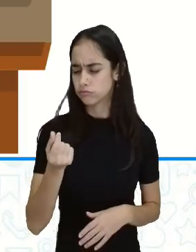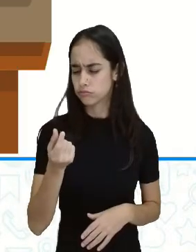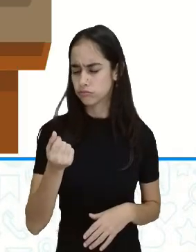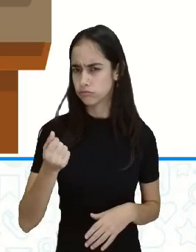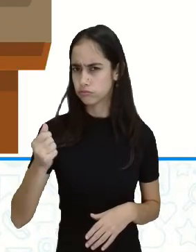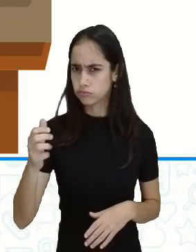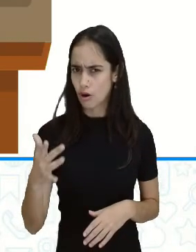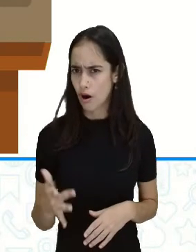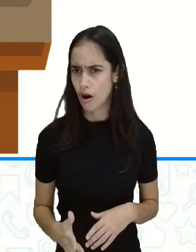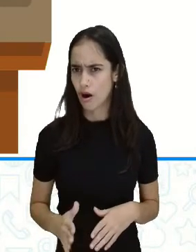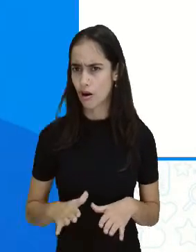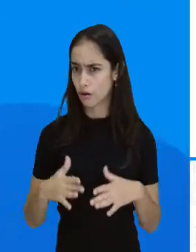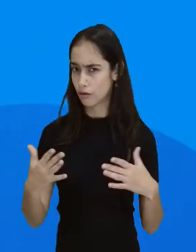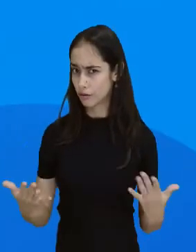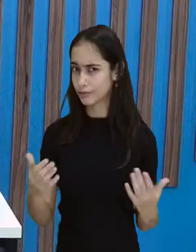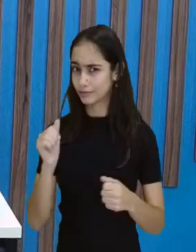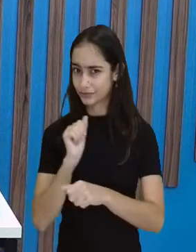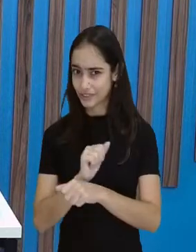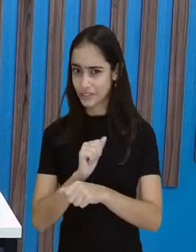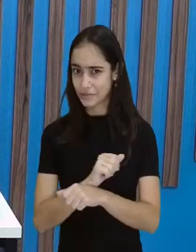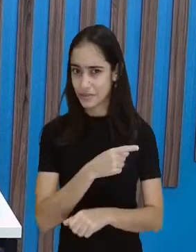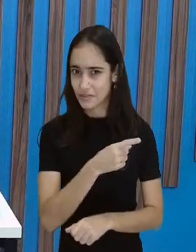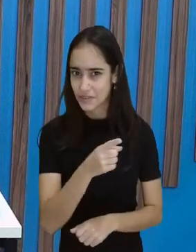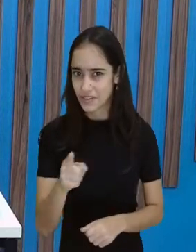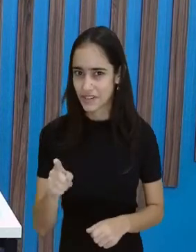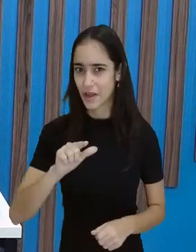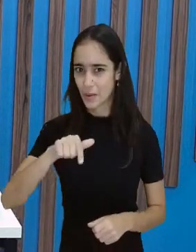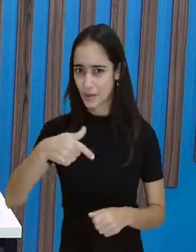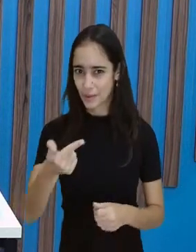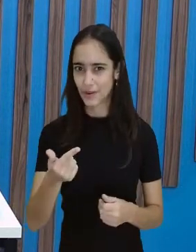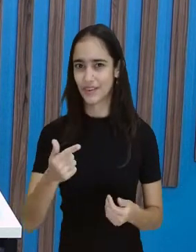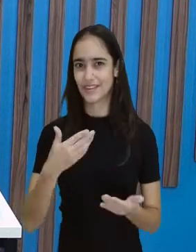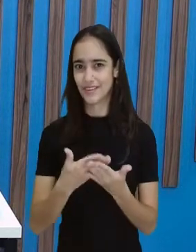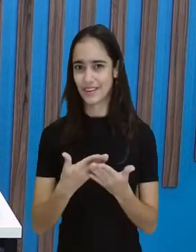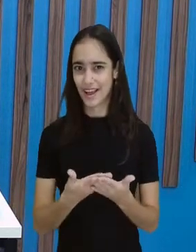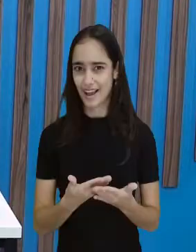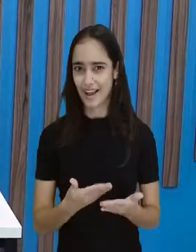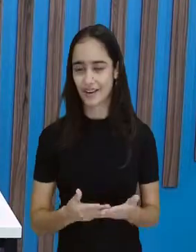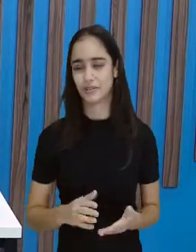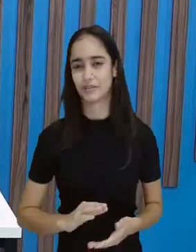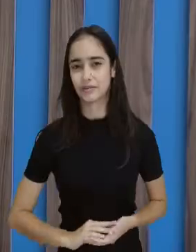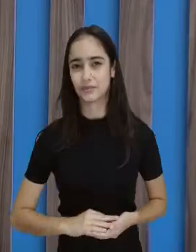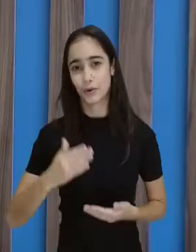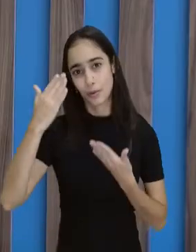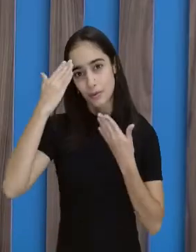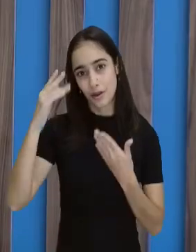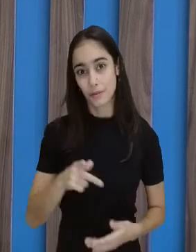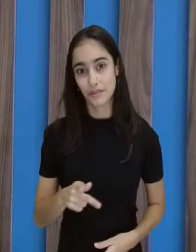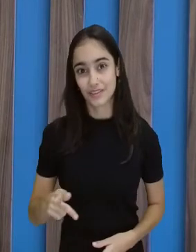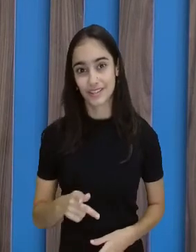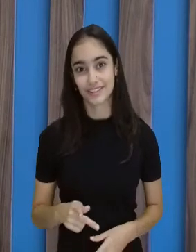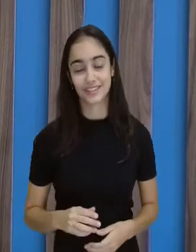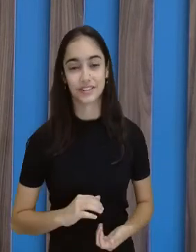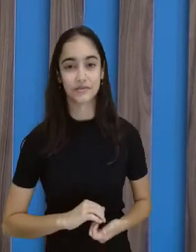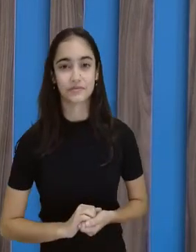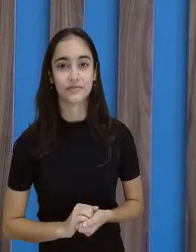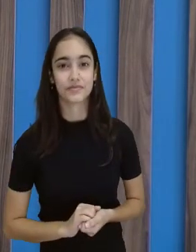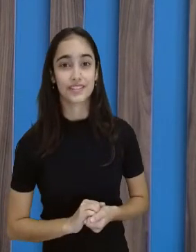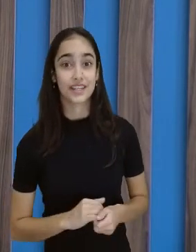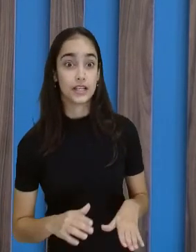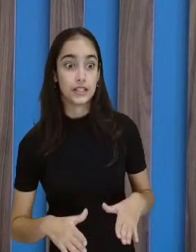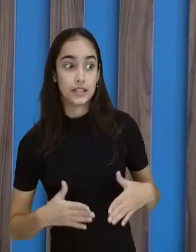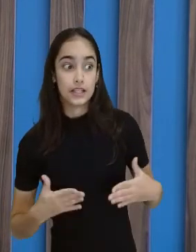mais barato? Espero na próxima aula. Descobre aí, tá? Obrigada, professora Cátia. Por nada. E aí, será que esses